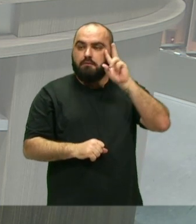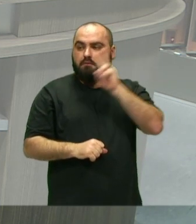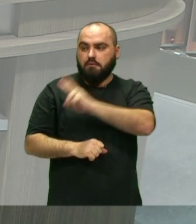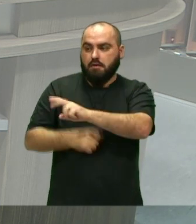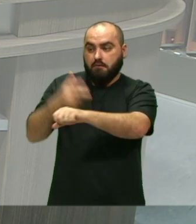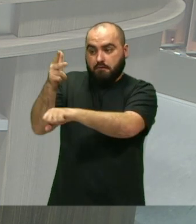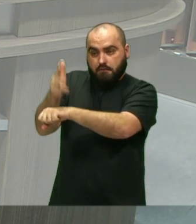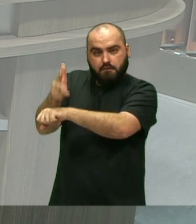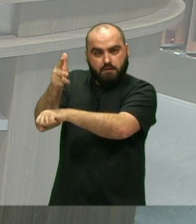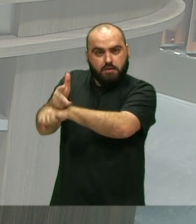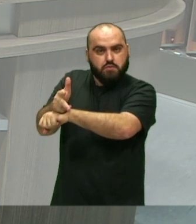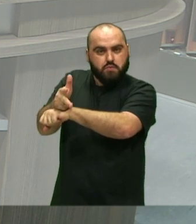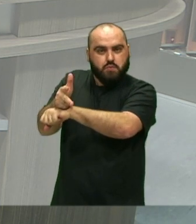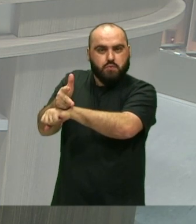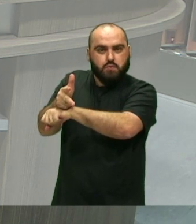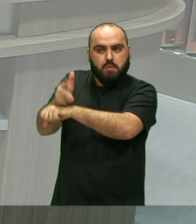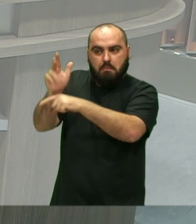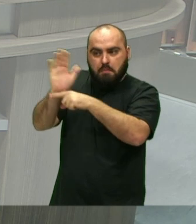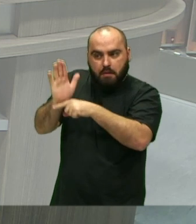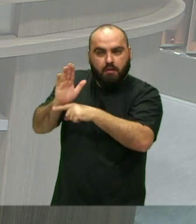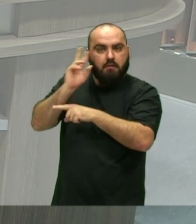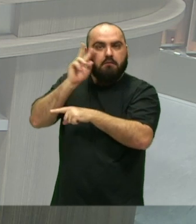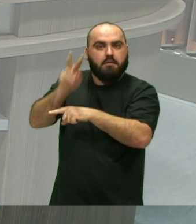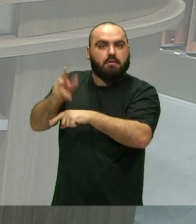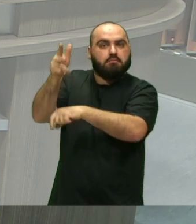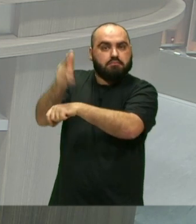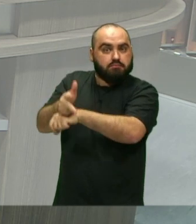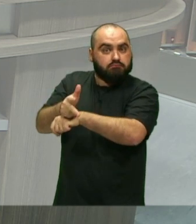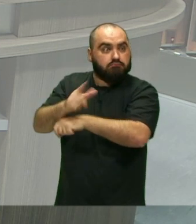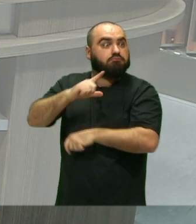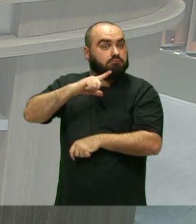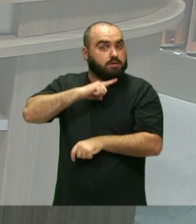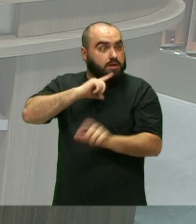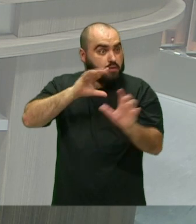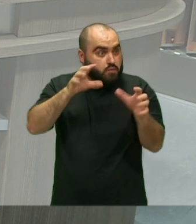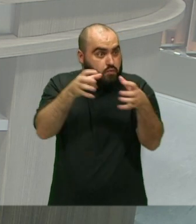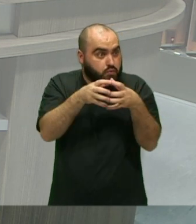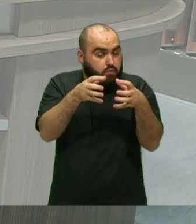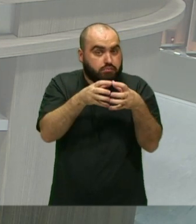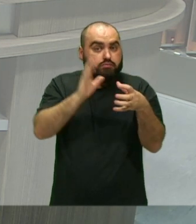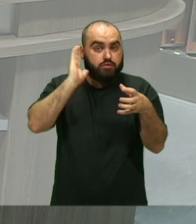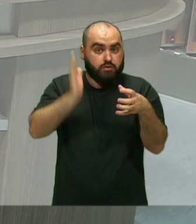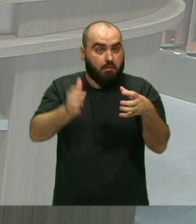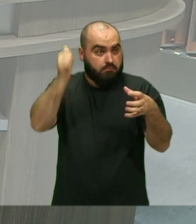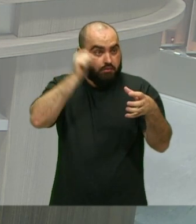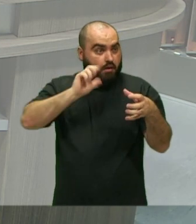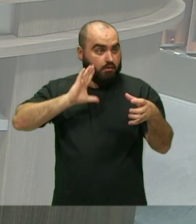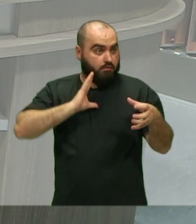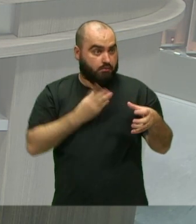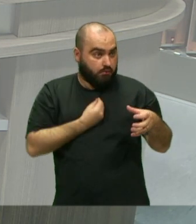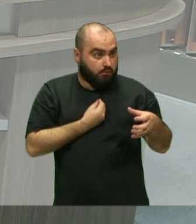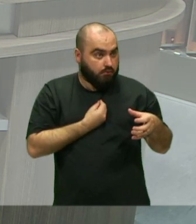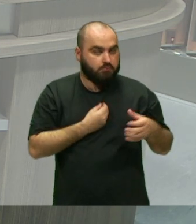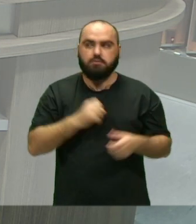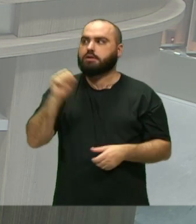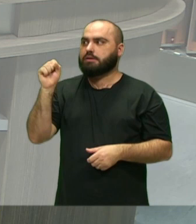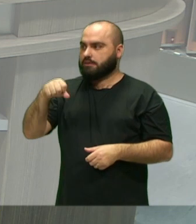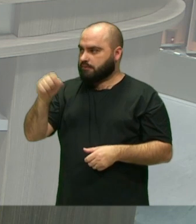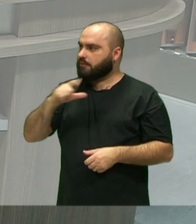a gente Que a gente Viu Tem também Já No grupo Mulheres trans Né? Sim